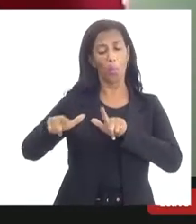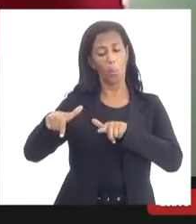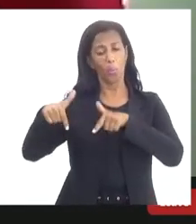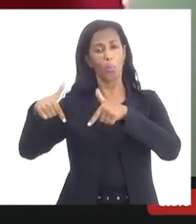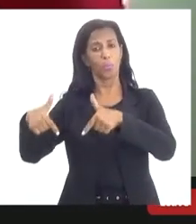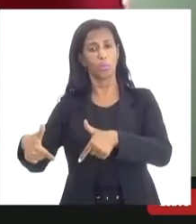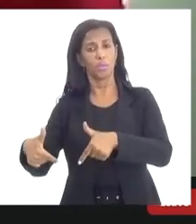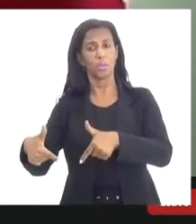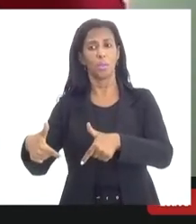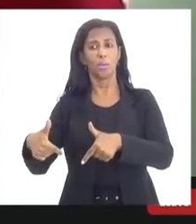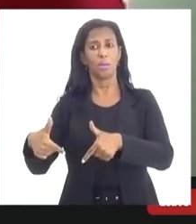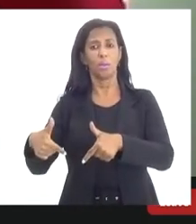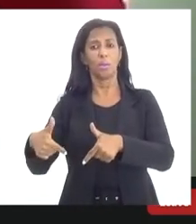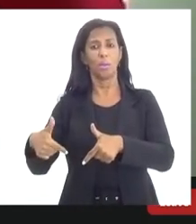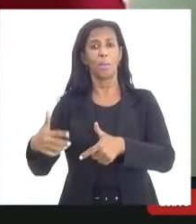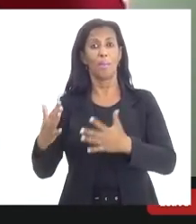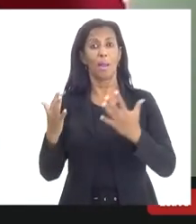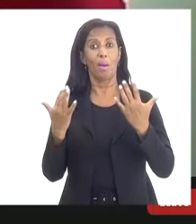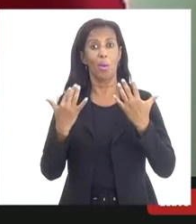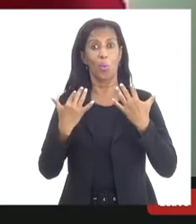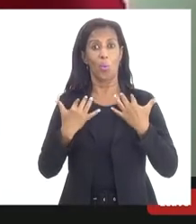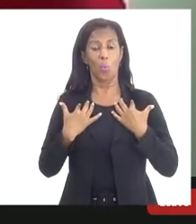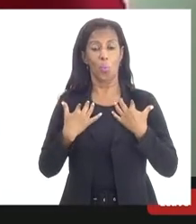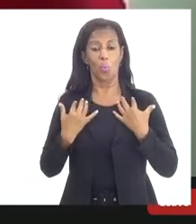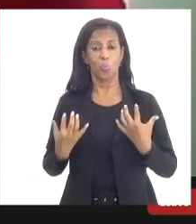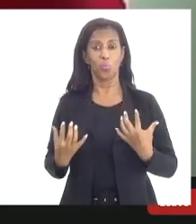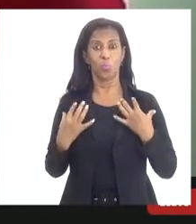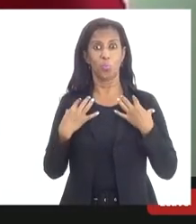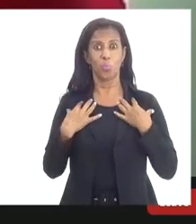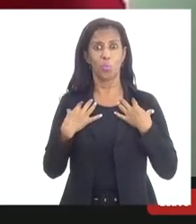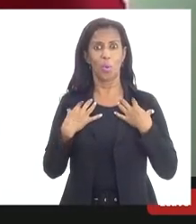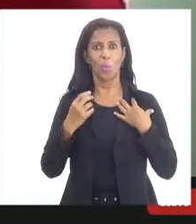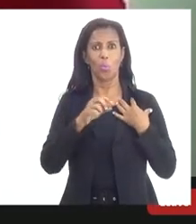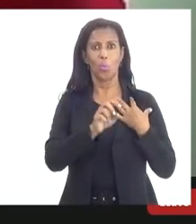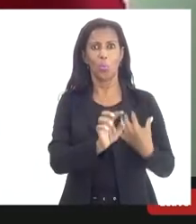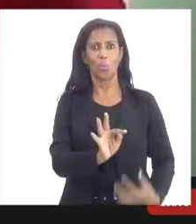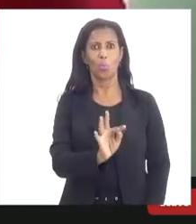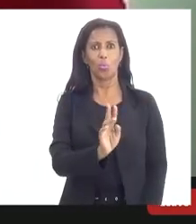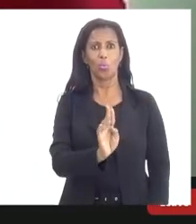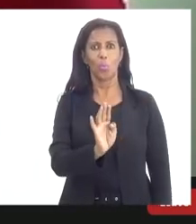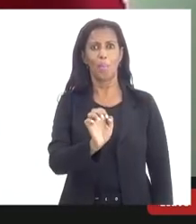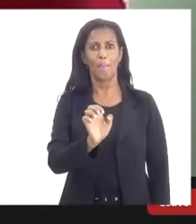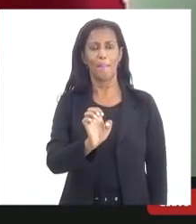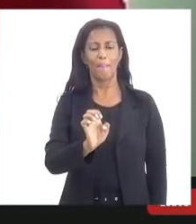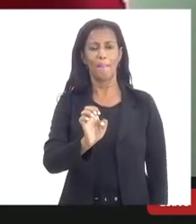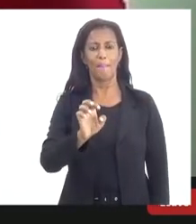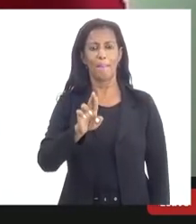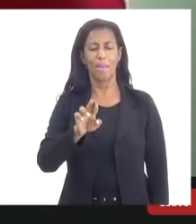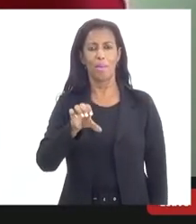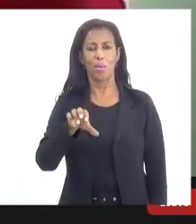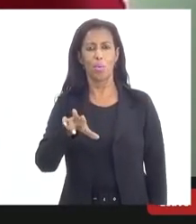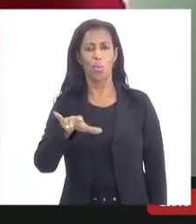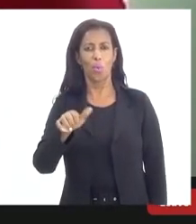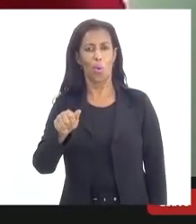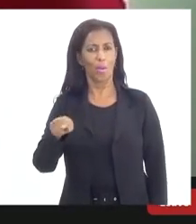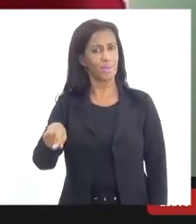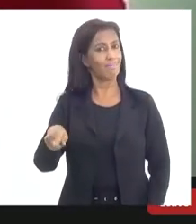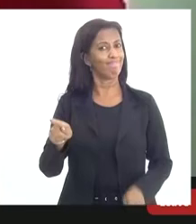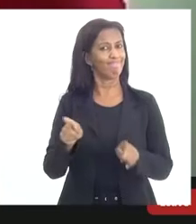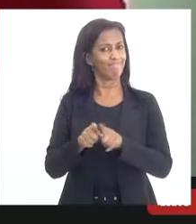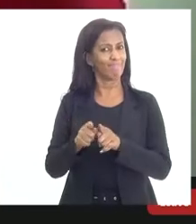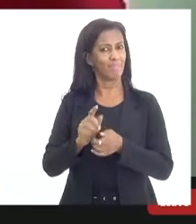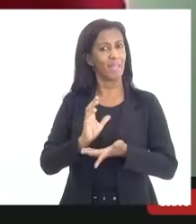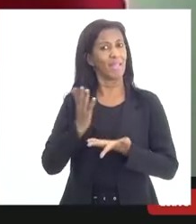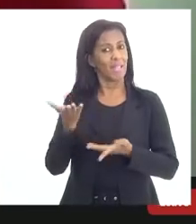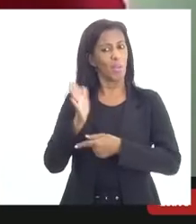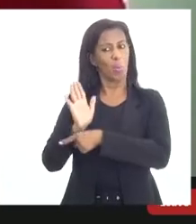voltada para a tuberculose a partir aí de uma iniciativa do Fórum Permanente de Tuberculose então